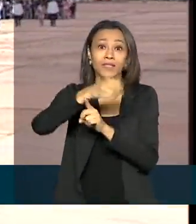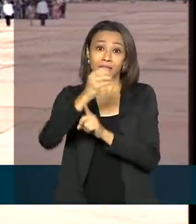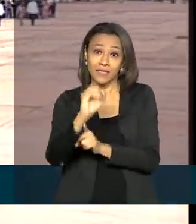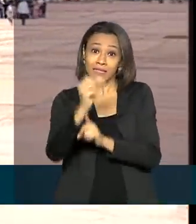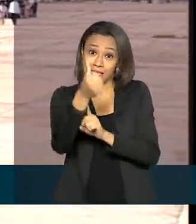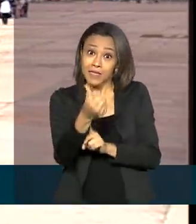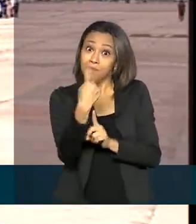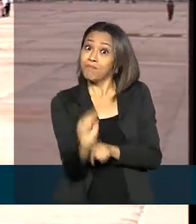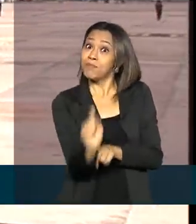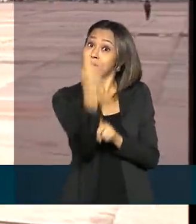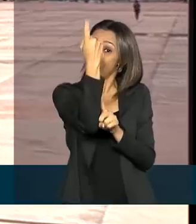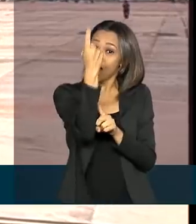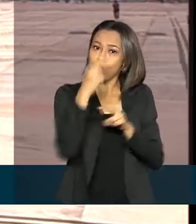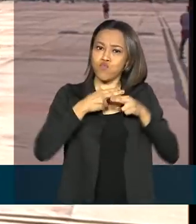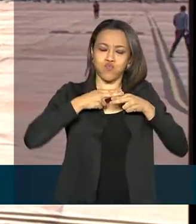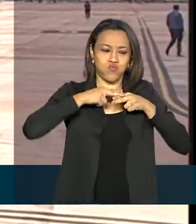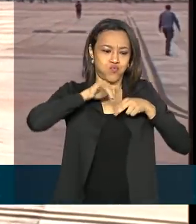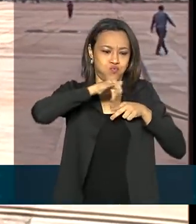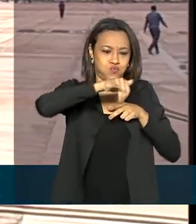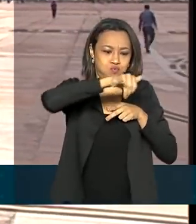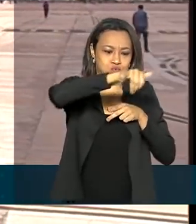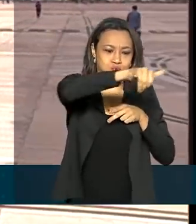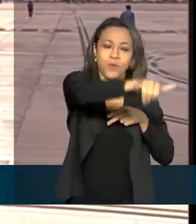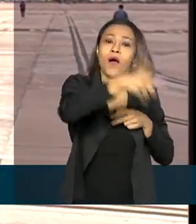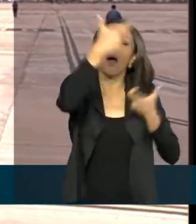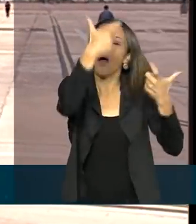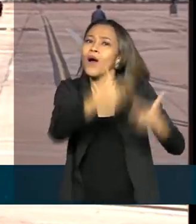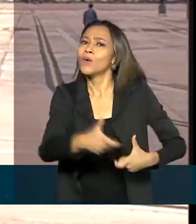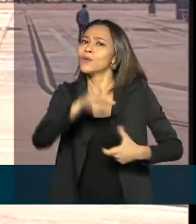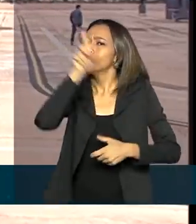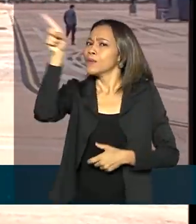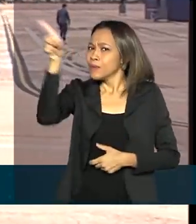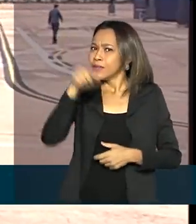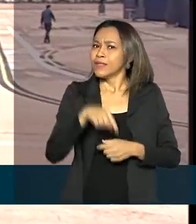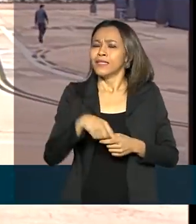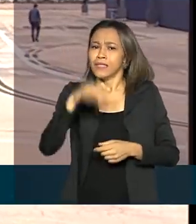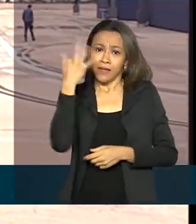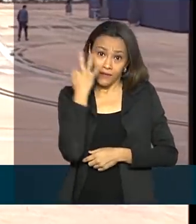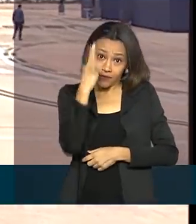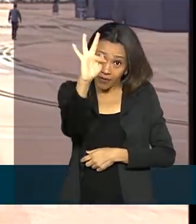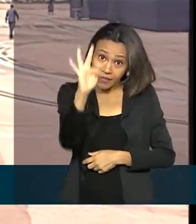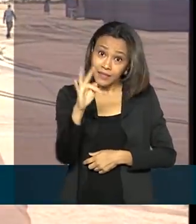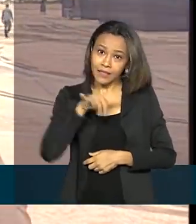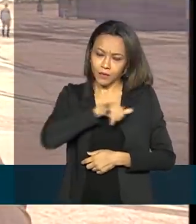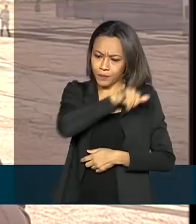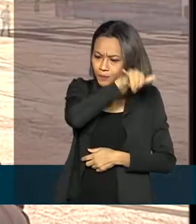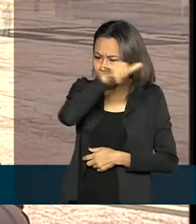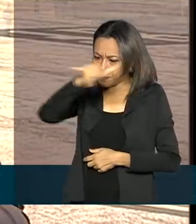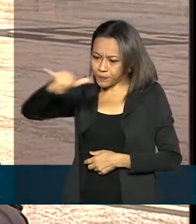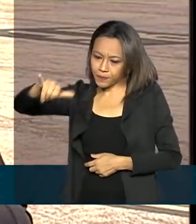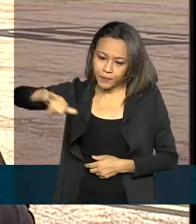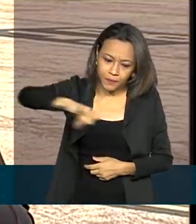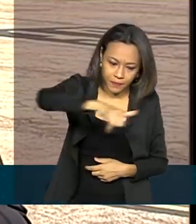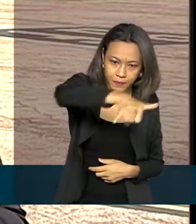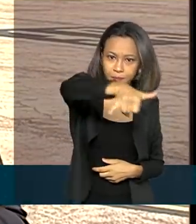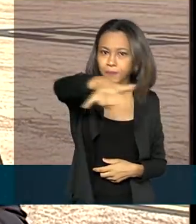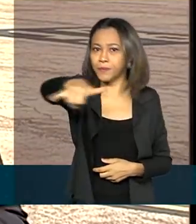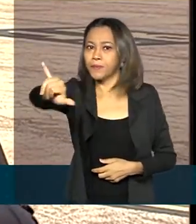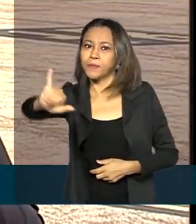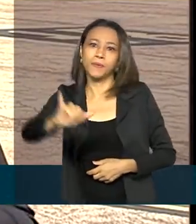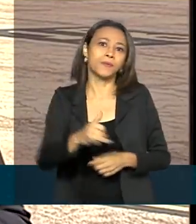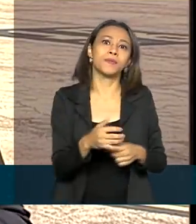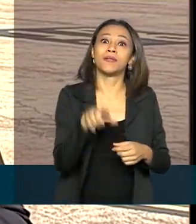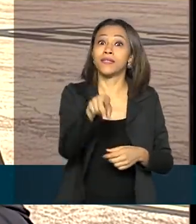voo em Paris, na França. Esse voo foi coordenado pelo Santos Dumont e o 14 Bis, ele percorreu 60 metros em 7